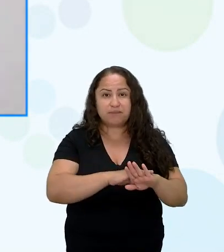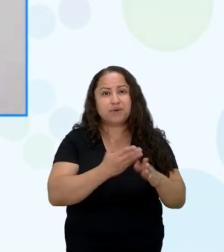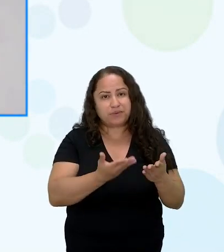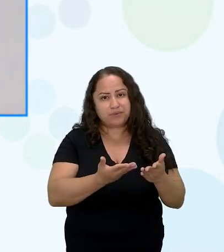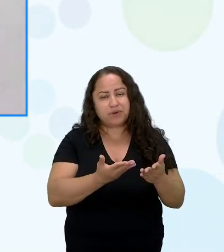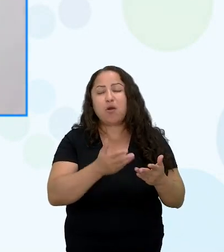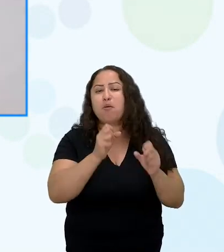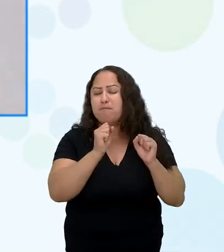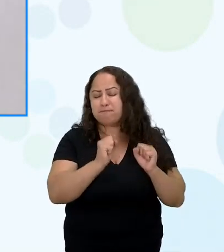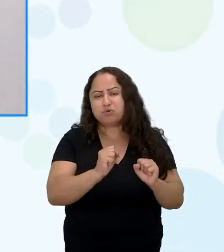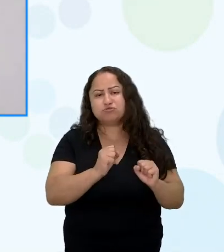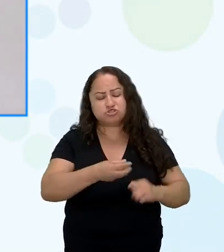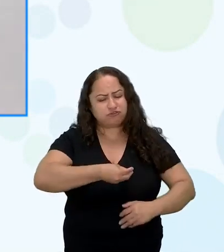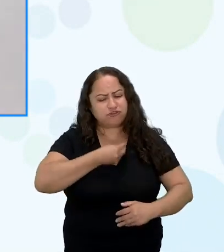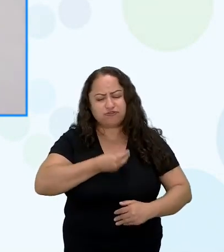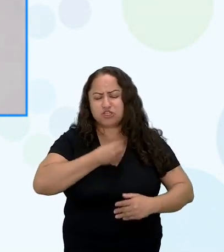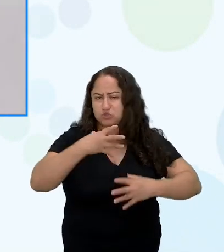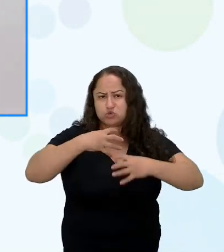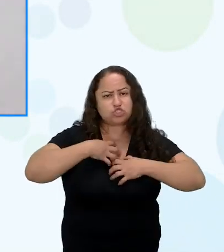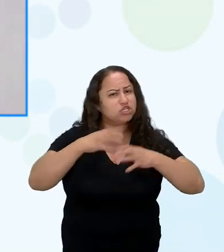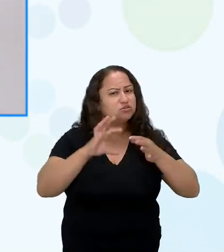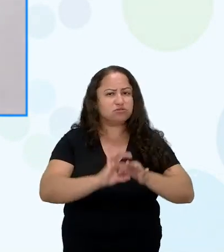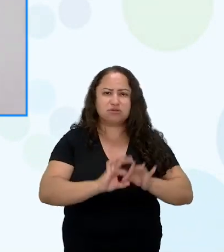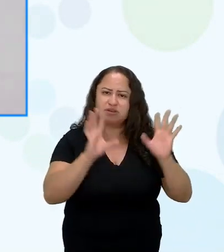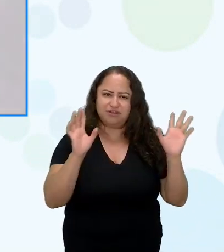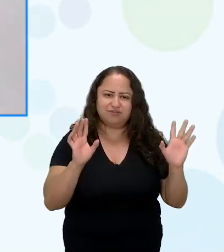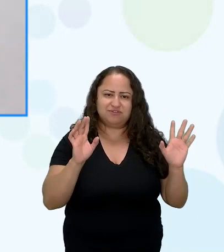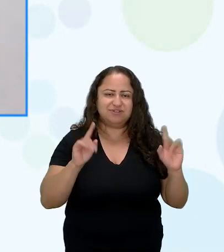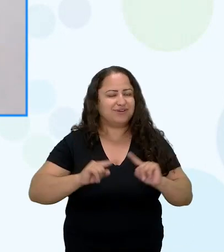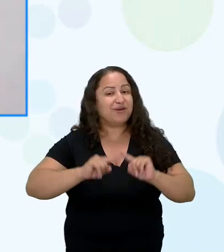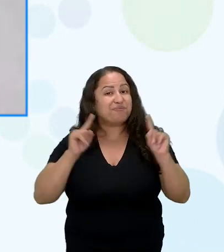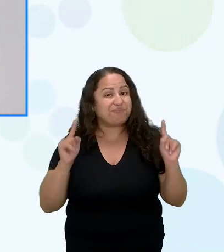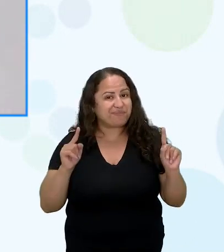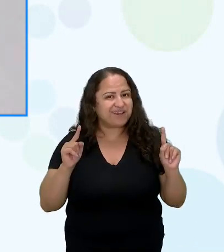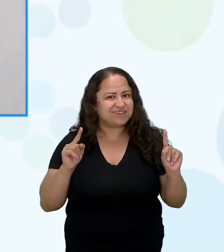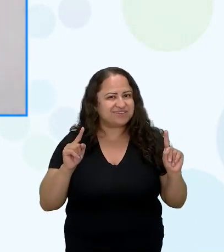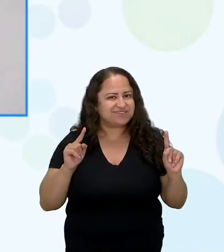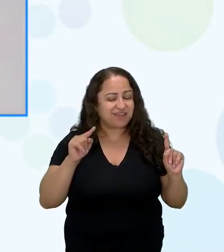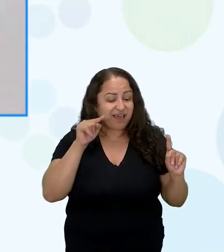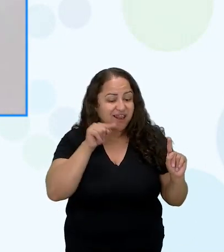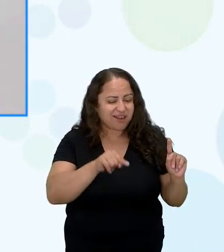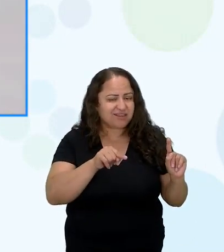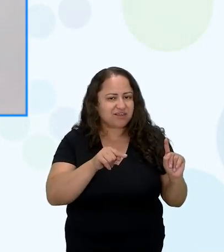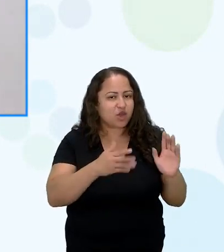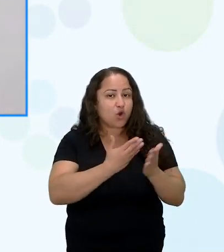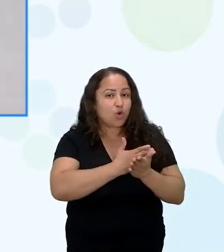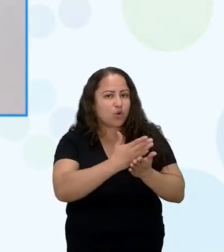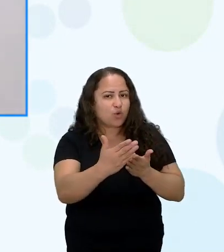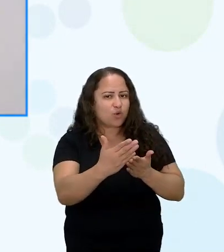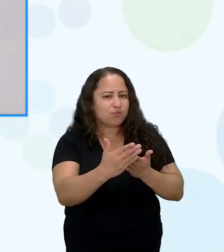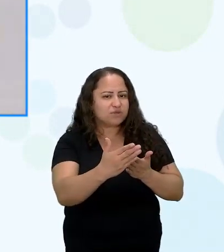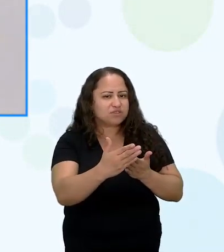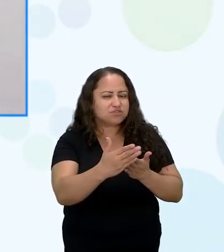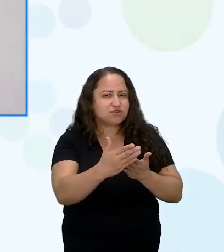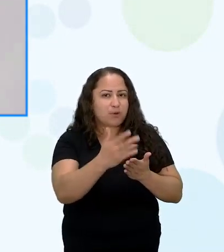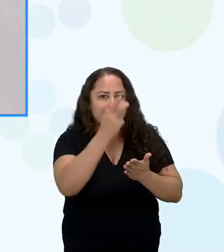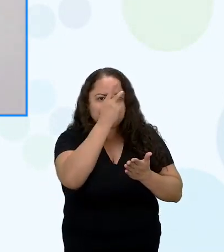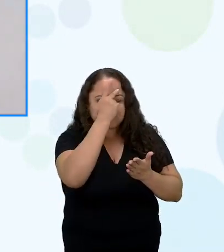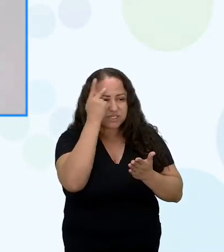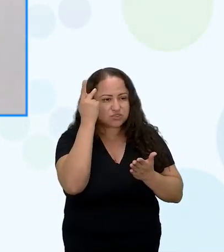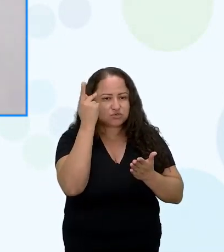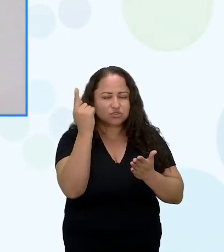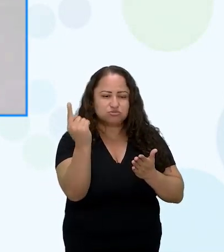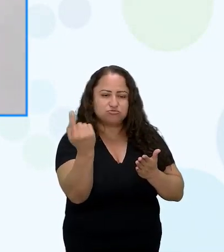viver no modo que quisesse mas a partir do momento ali né começaram vir pessoas ali pra dentro né